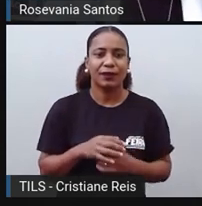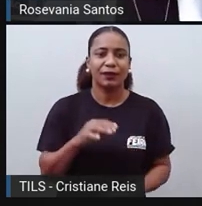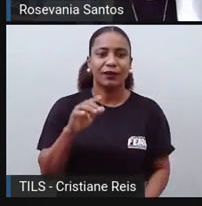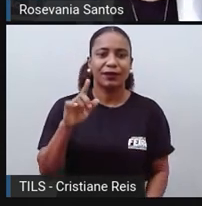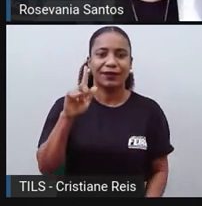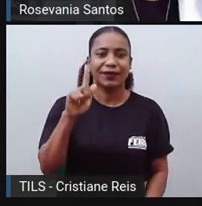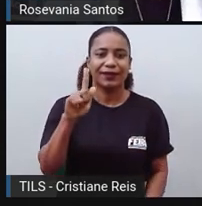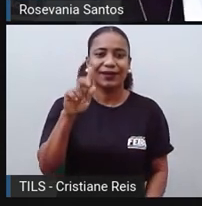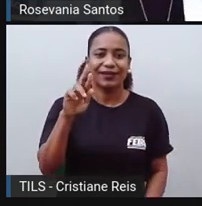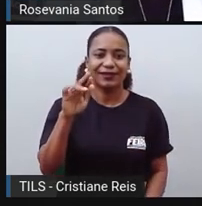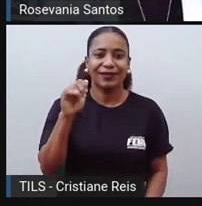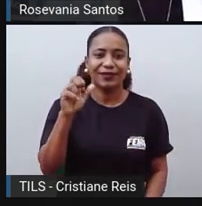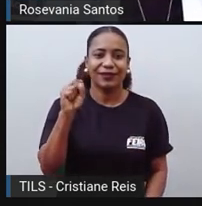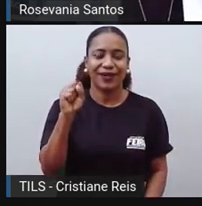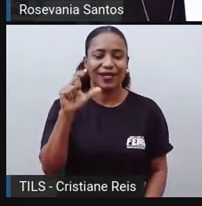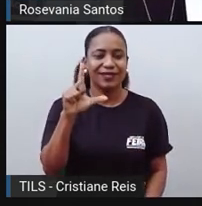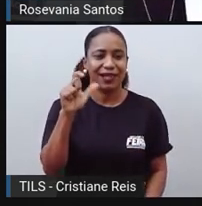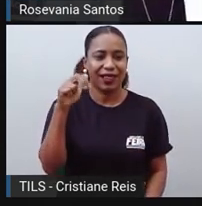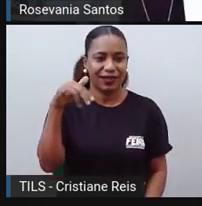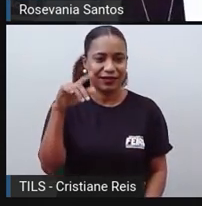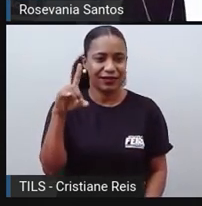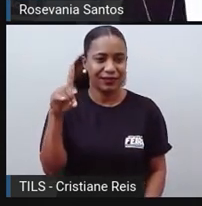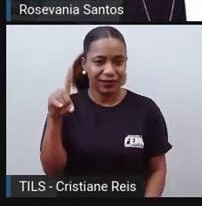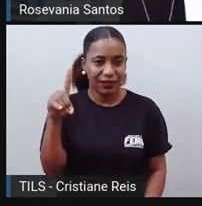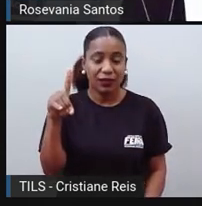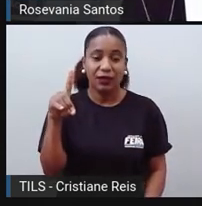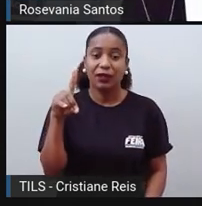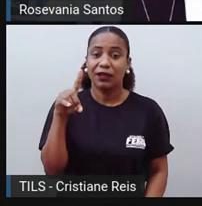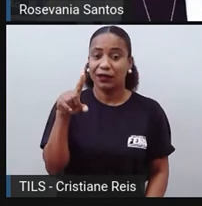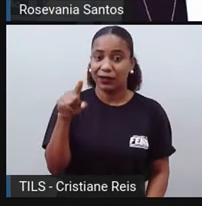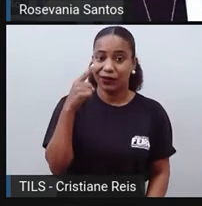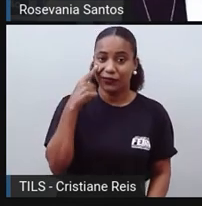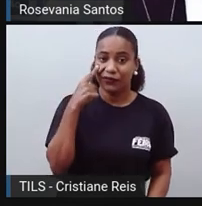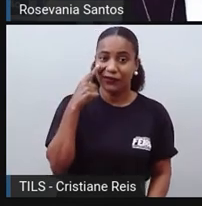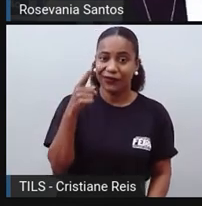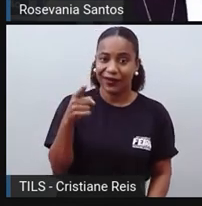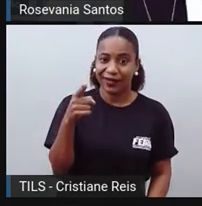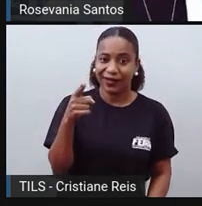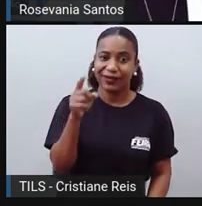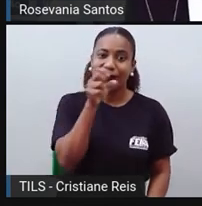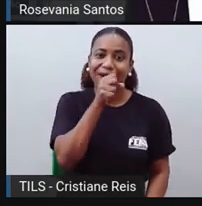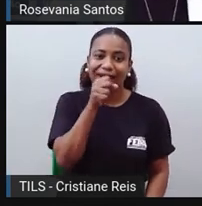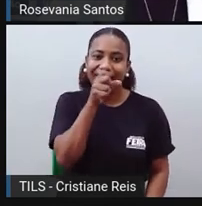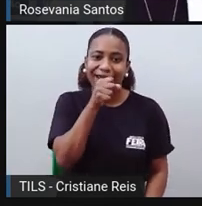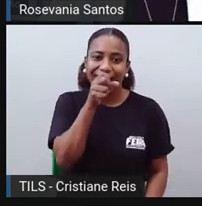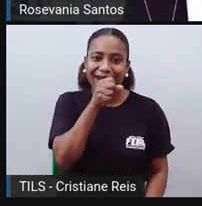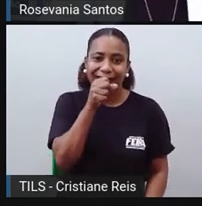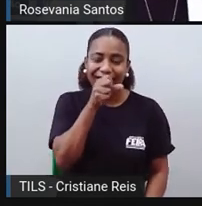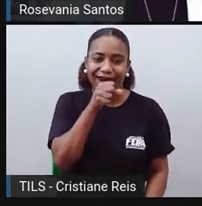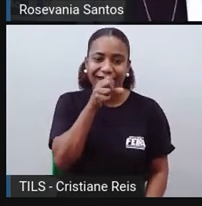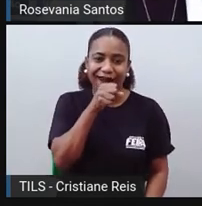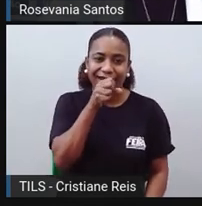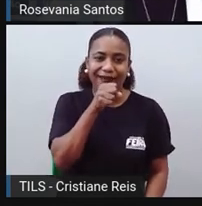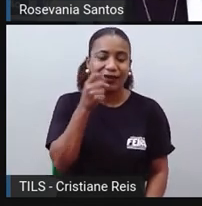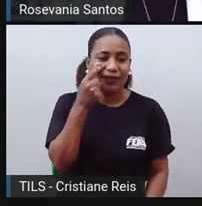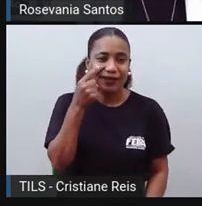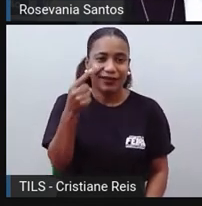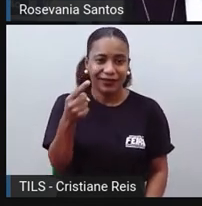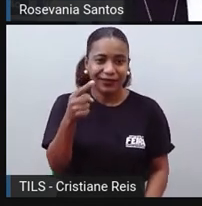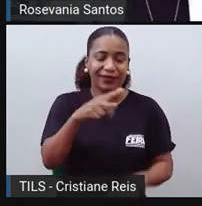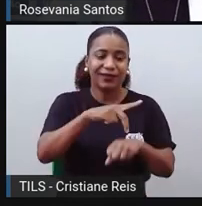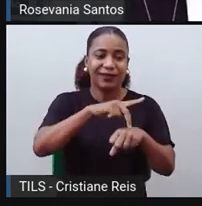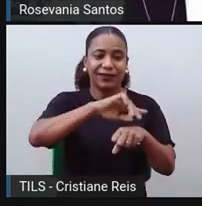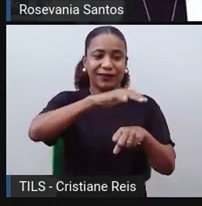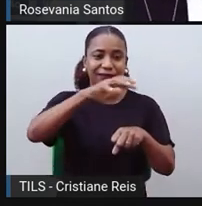seja assim a tradução, a gente vai pegar a área, digamos assim, das pradarias, do cerrado, por aí,